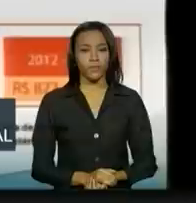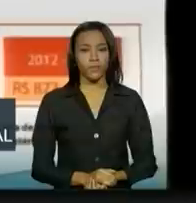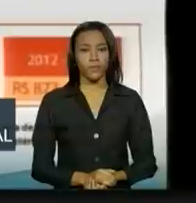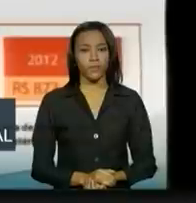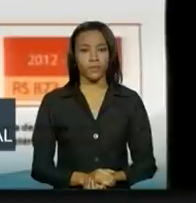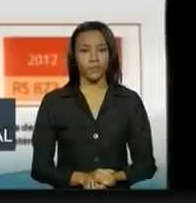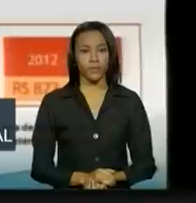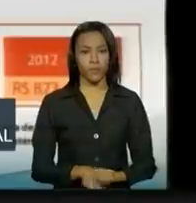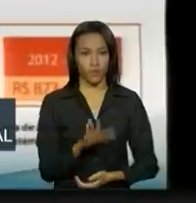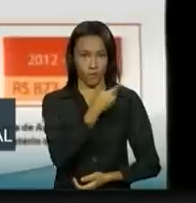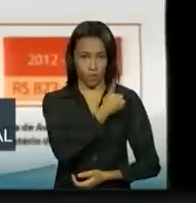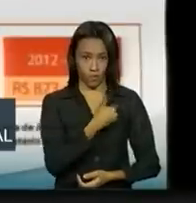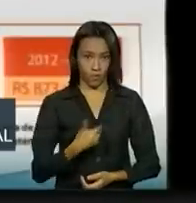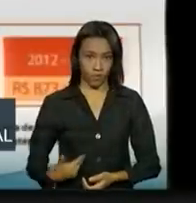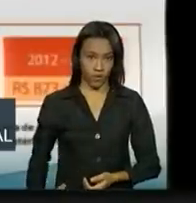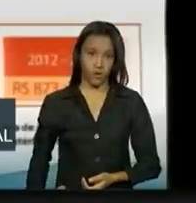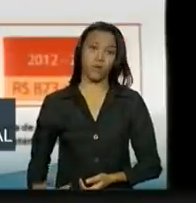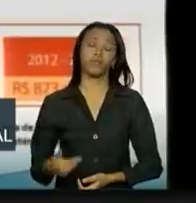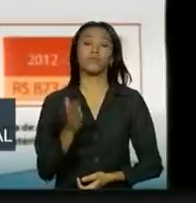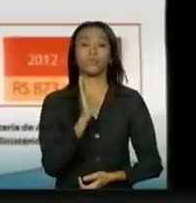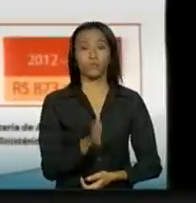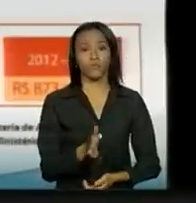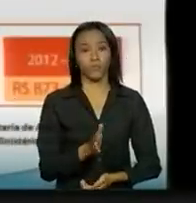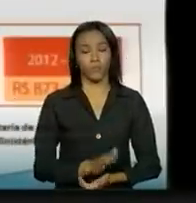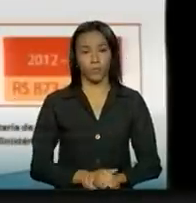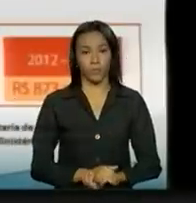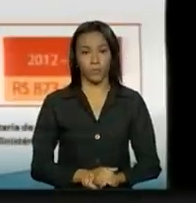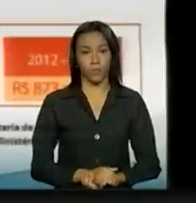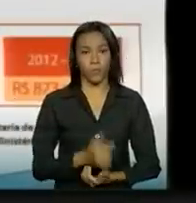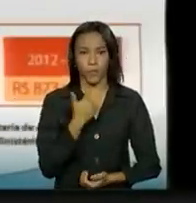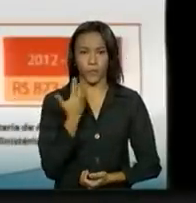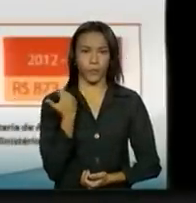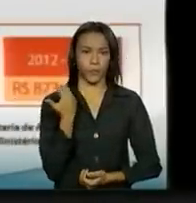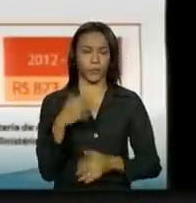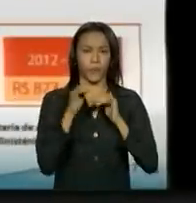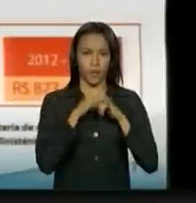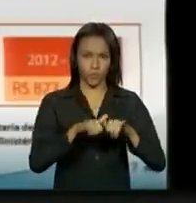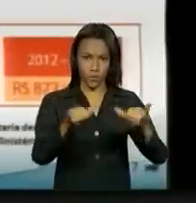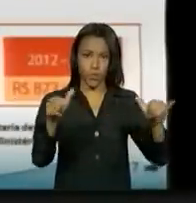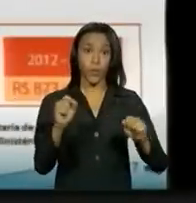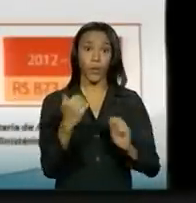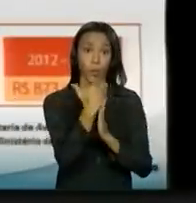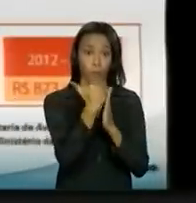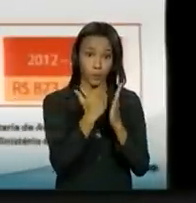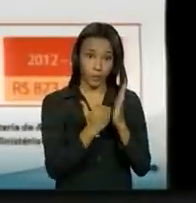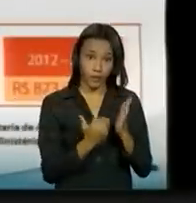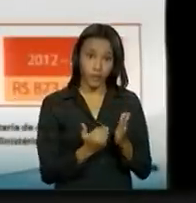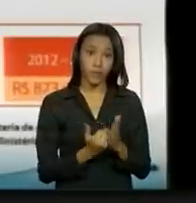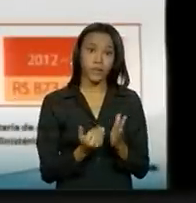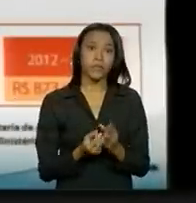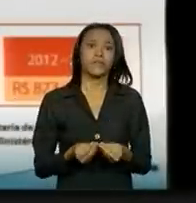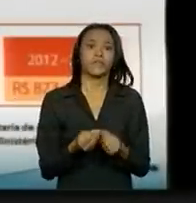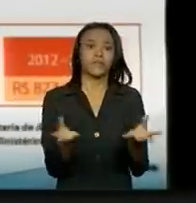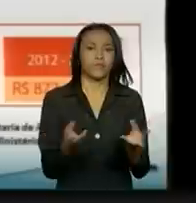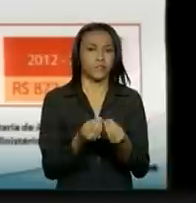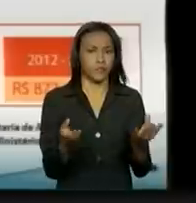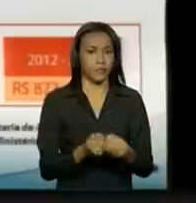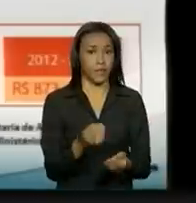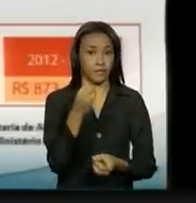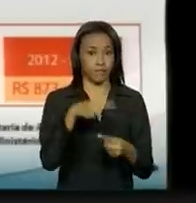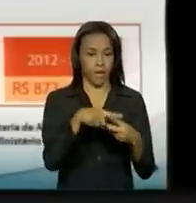O governo anunciou, há pouco tempo atrás, um plano de concessões para três